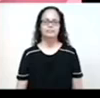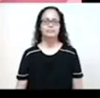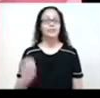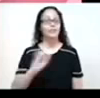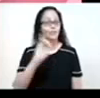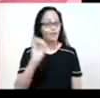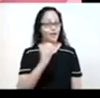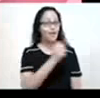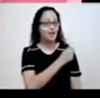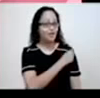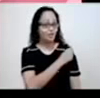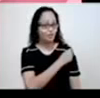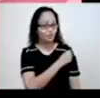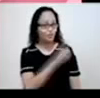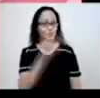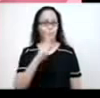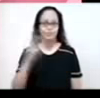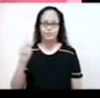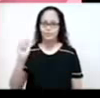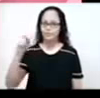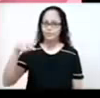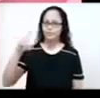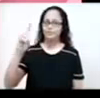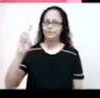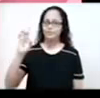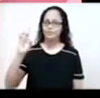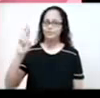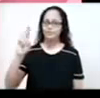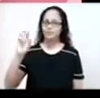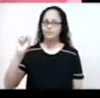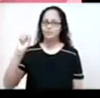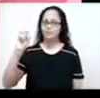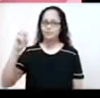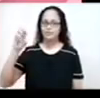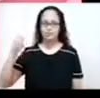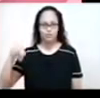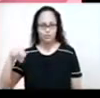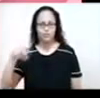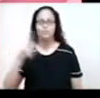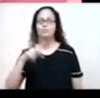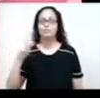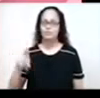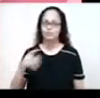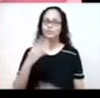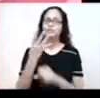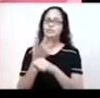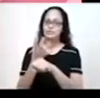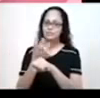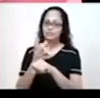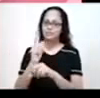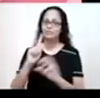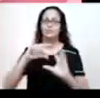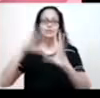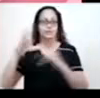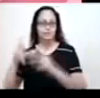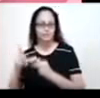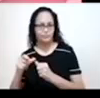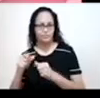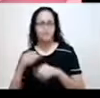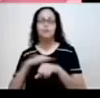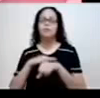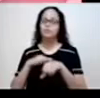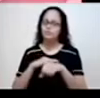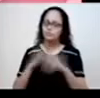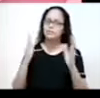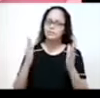Olá, pessoal! Eu sou o Anderson, professor de Geografia. Estou aqui para conversar com vocês acerca